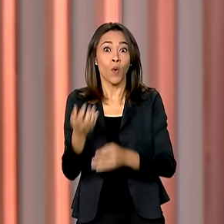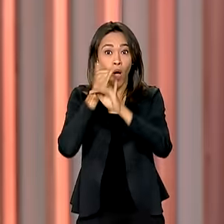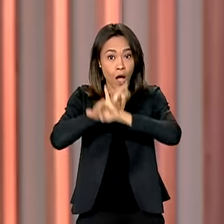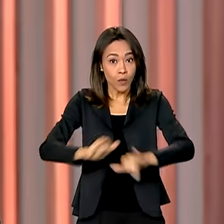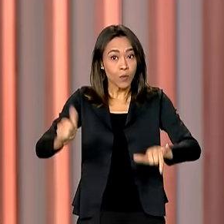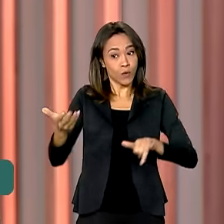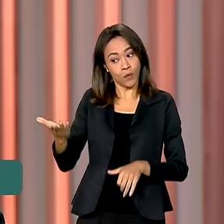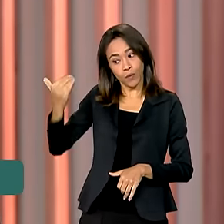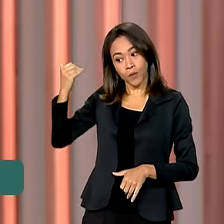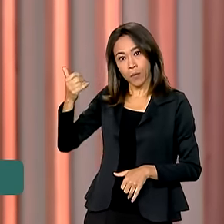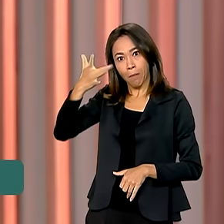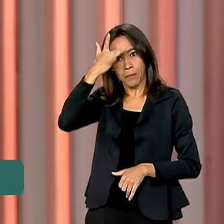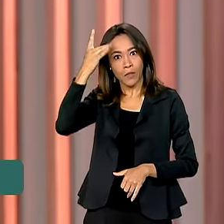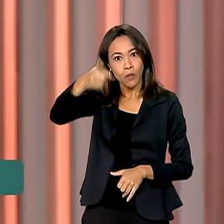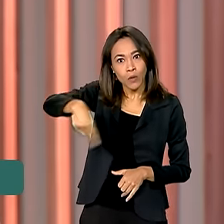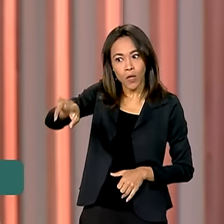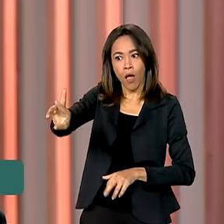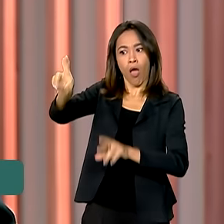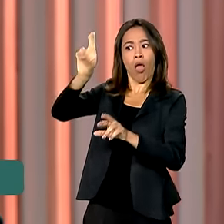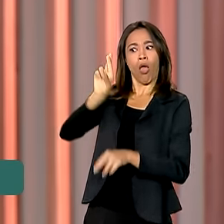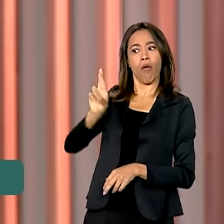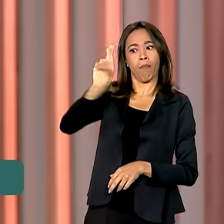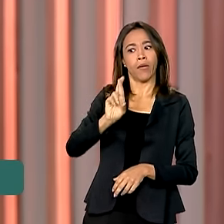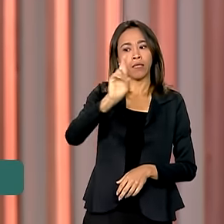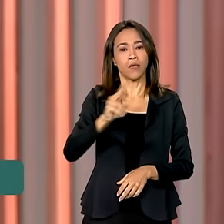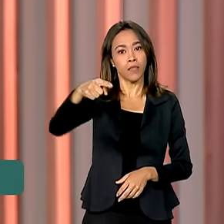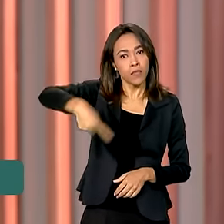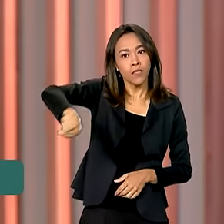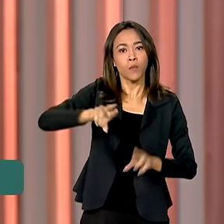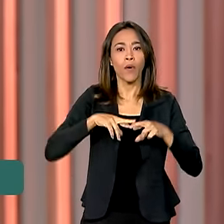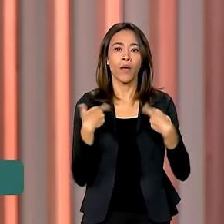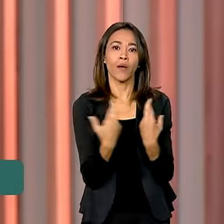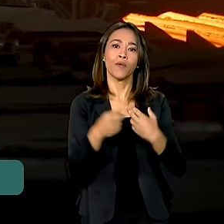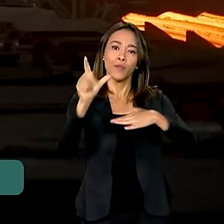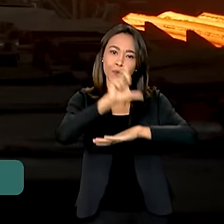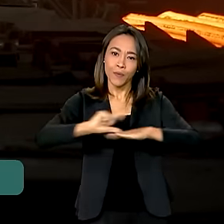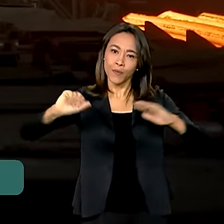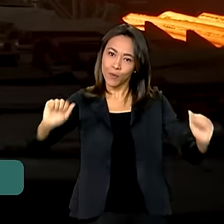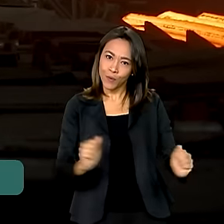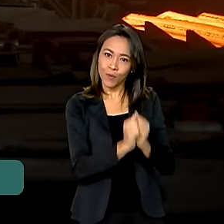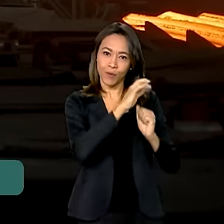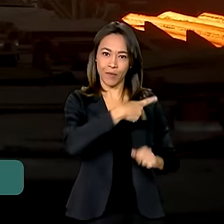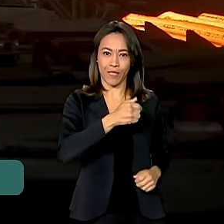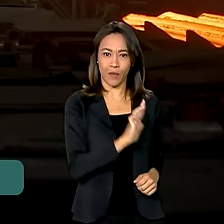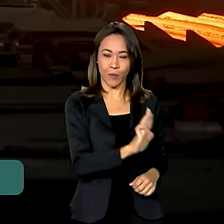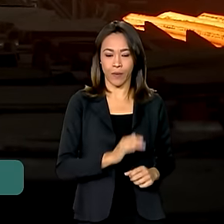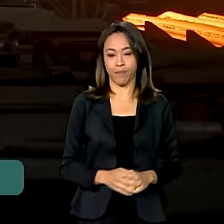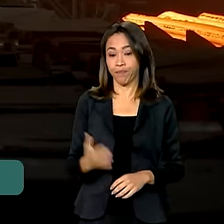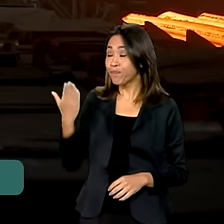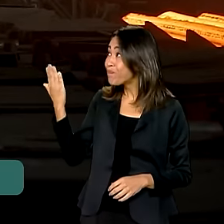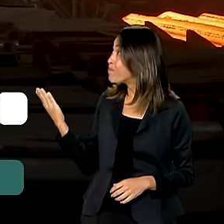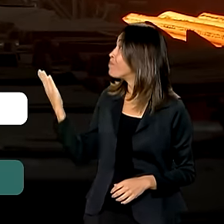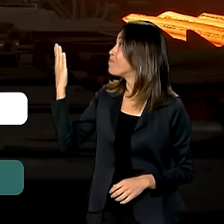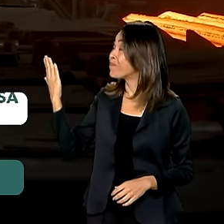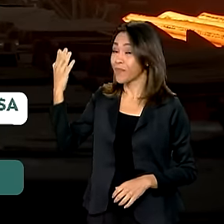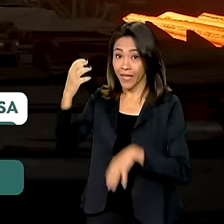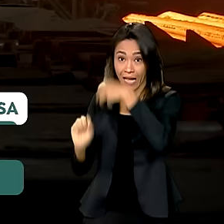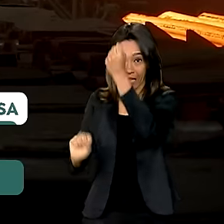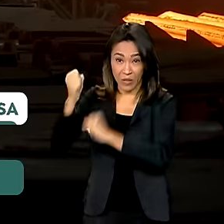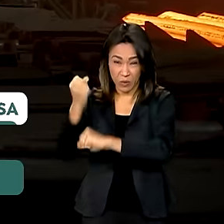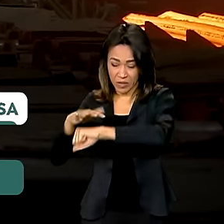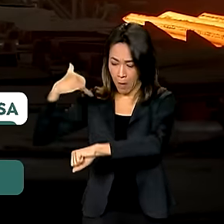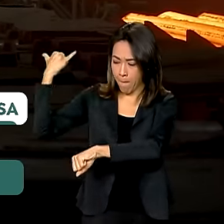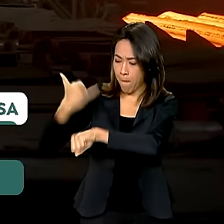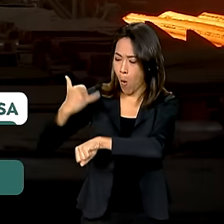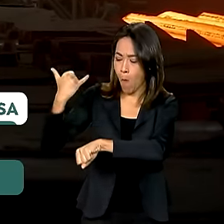por representantes do setor em reunião no Palácio do Planalto com o presidente Lula. Maior produtor de aço da América Latina e um dos